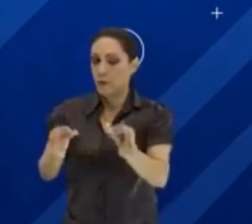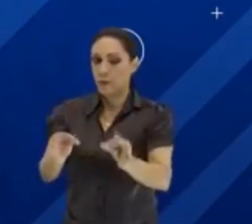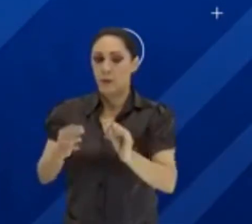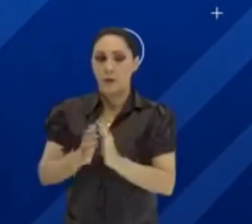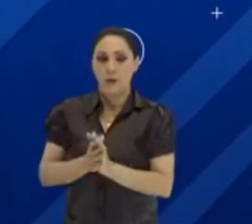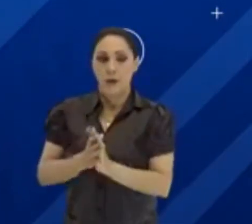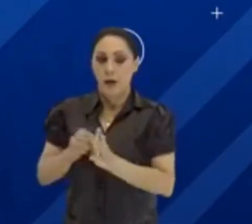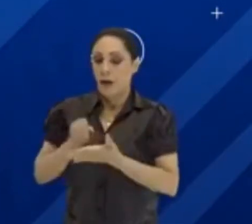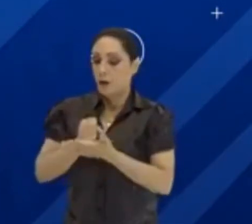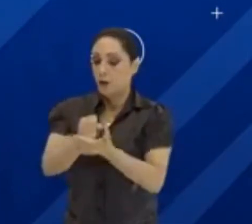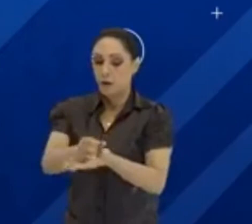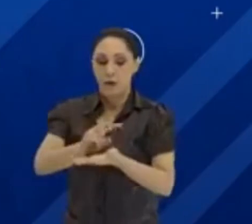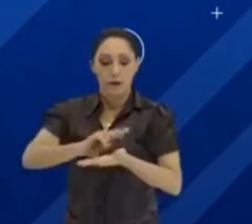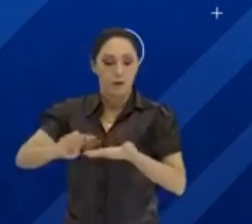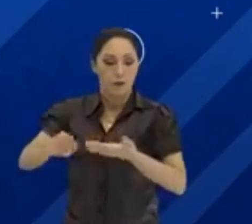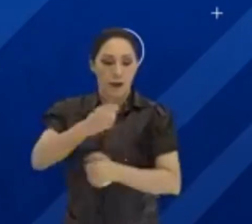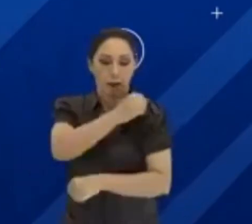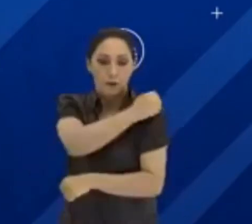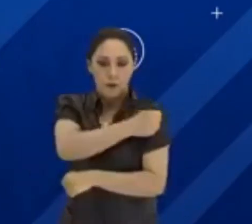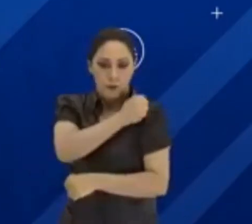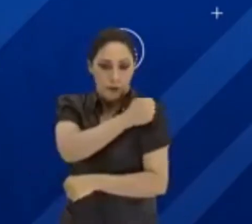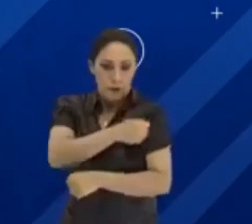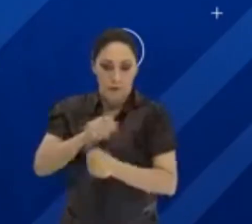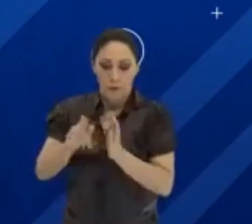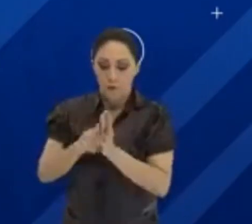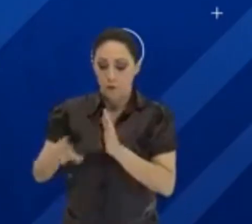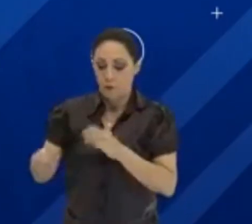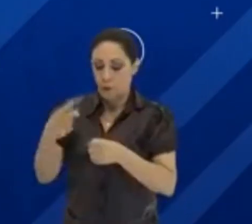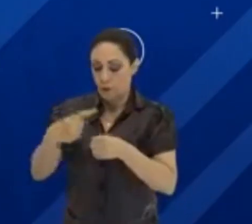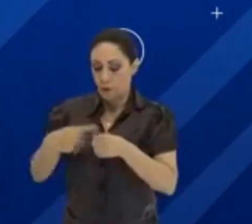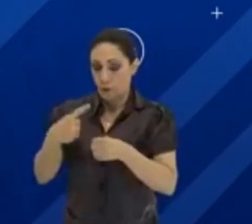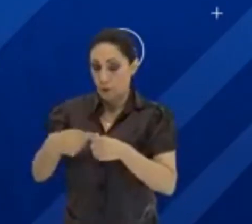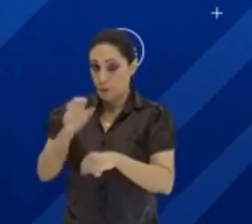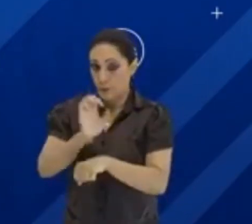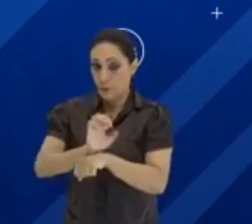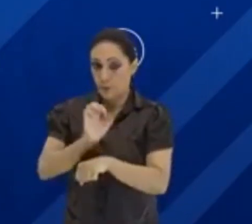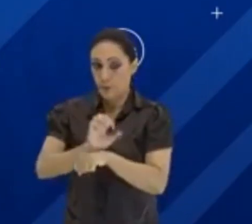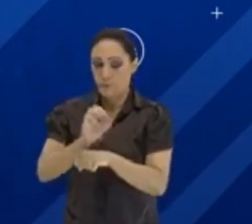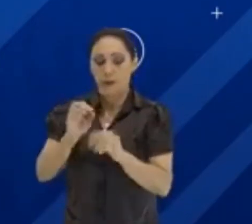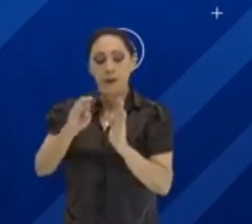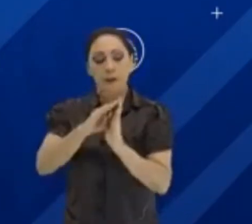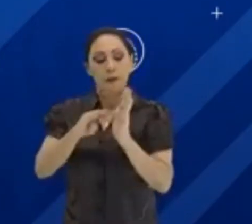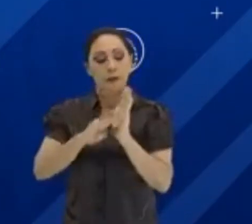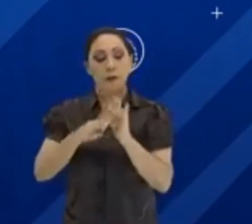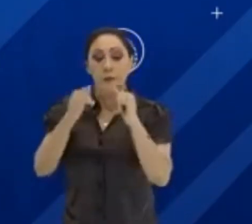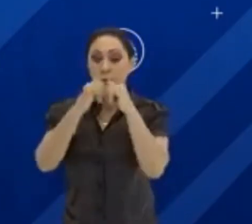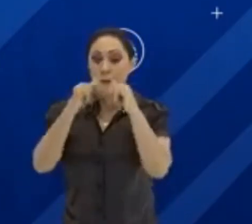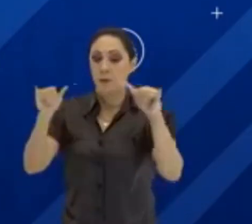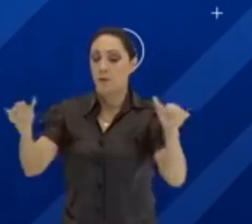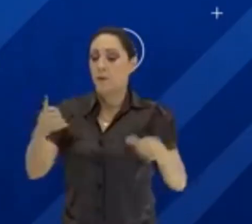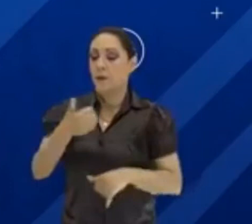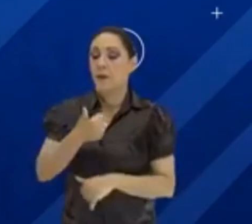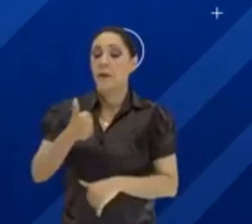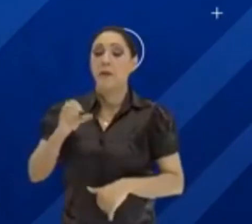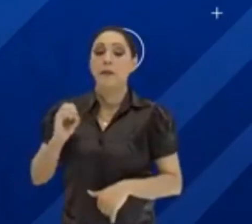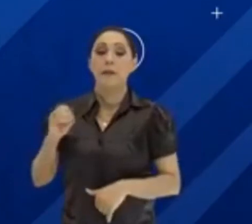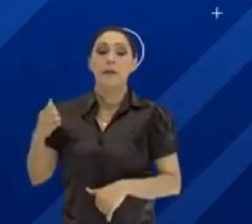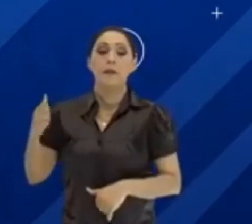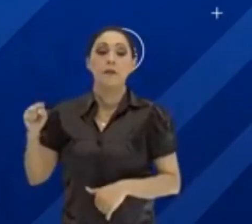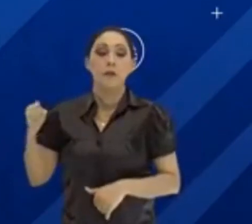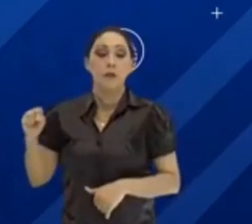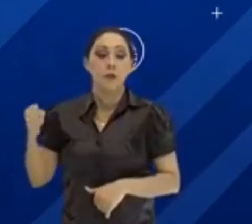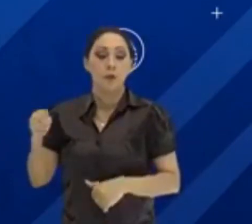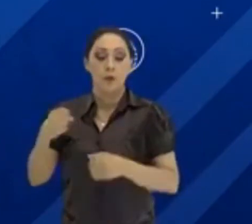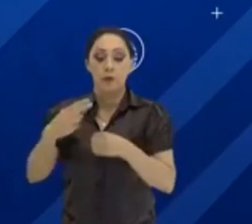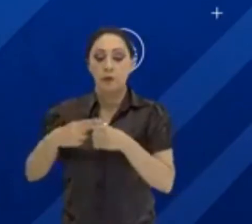atendendo a centenas de alunos do interior do Estado. Este programa está sendo transmitido para 108 municípios